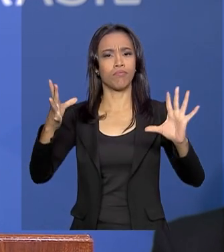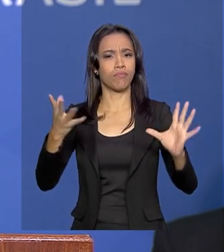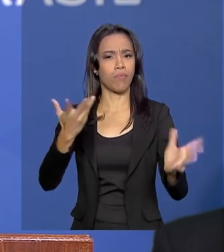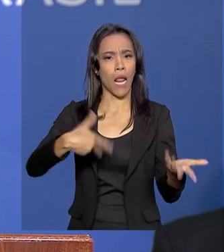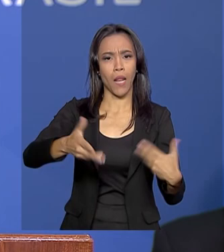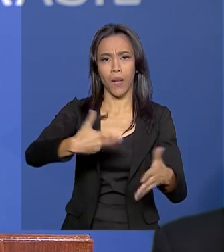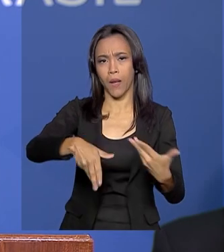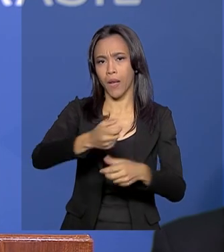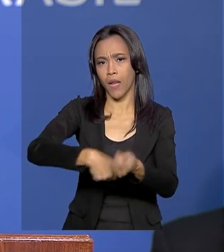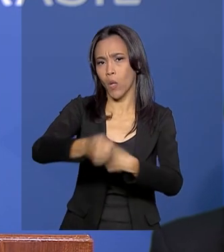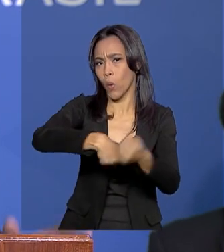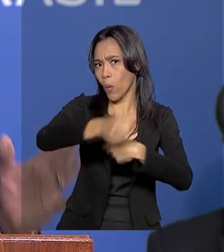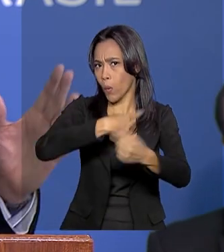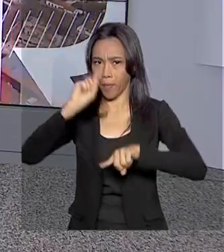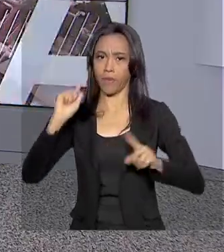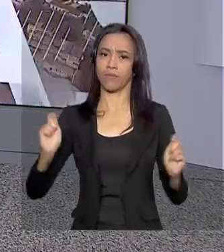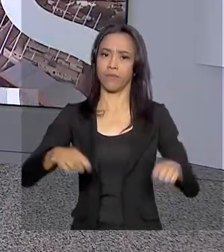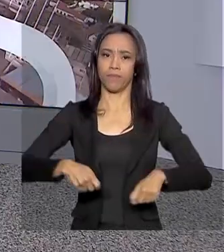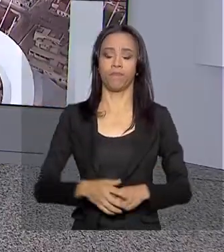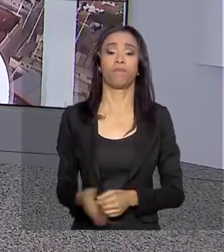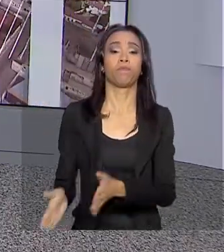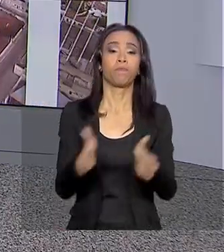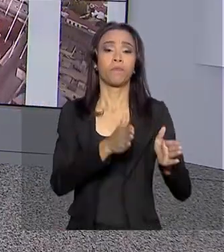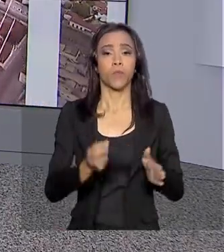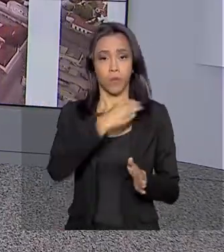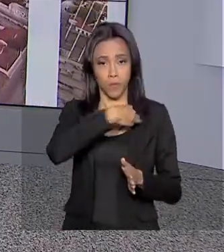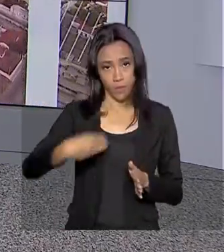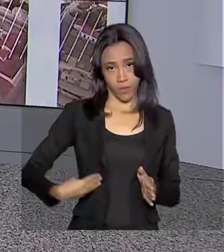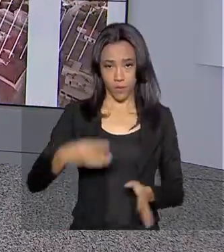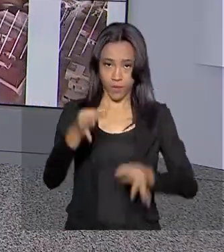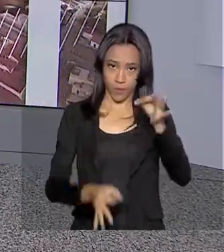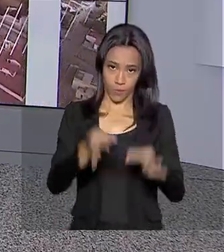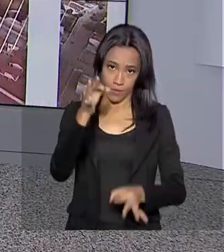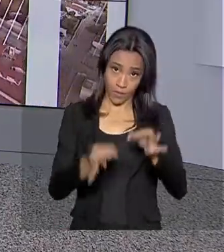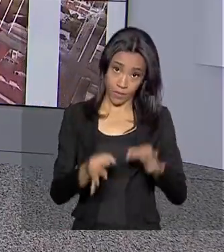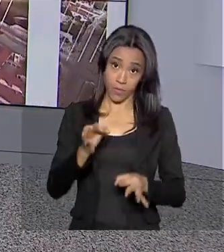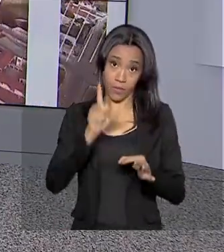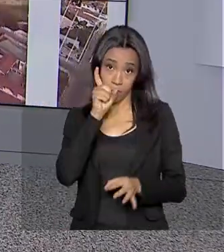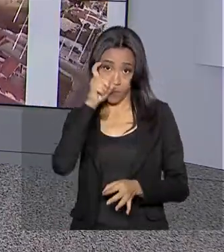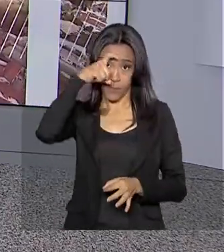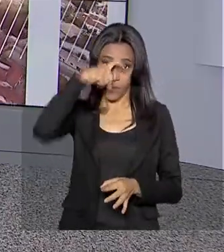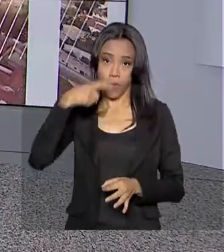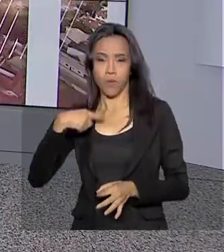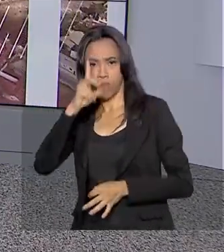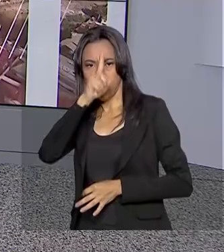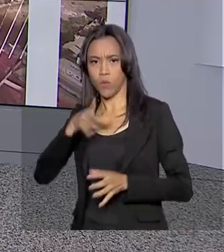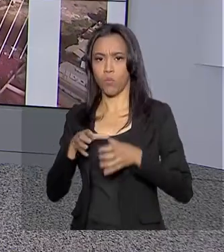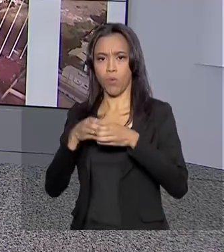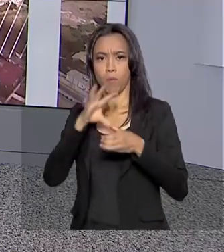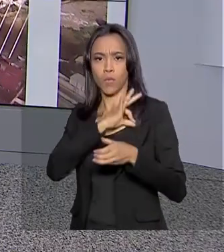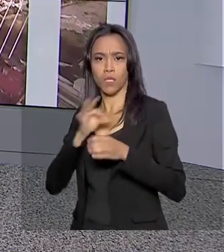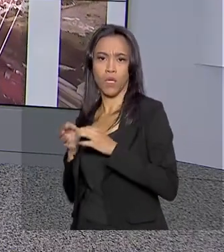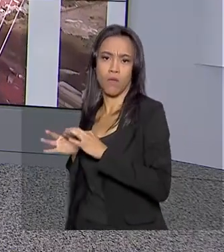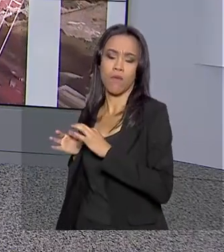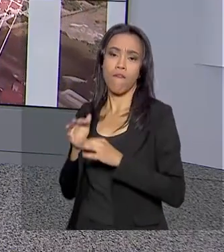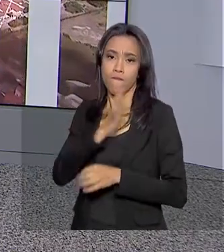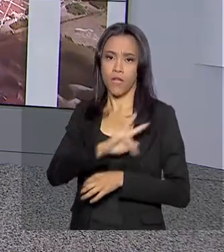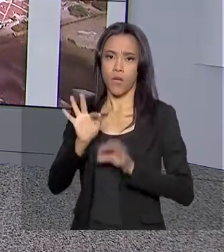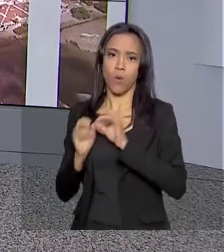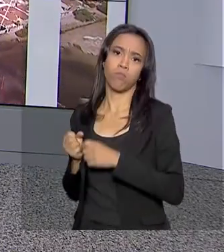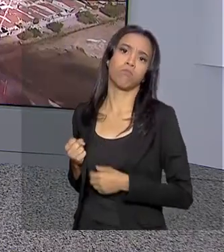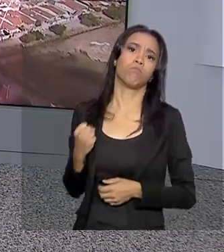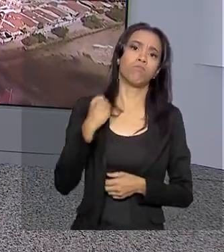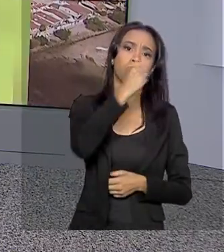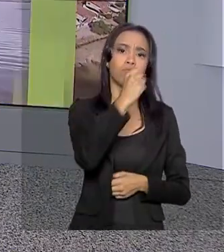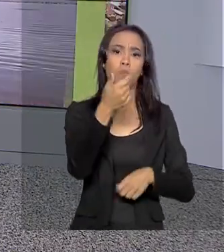levarmos no caminho da prosperidade. O ministro da Justiça, Sérgio Moro, autorizou o envio da Força Nacional para Altamira, no Pará, onde, na